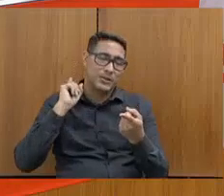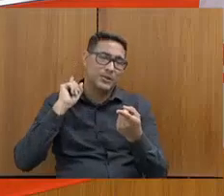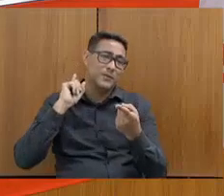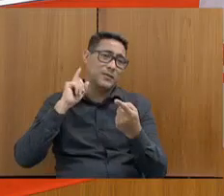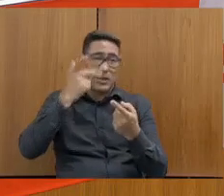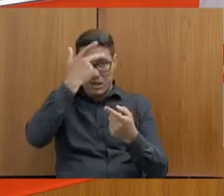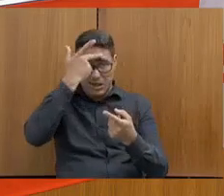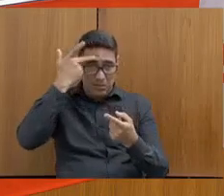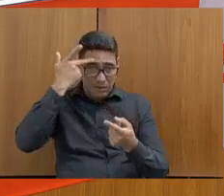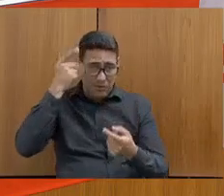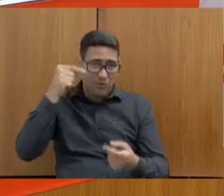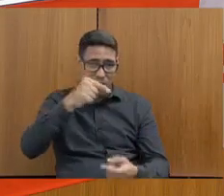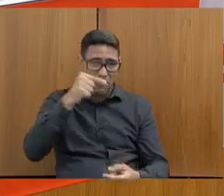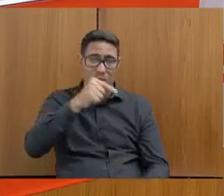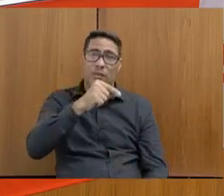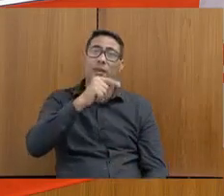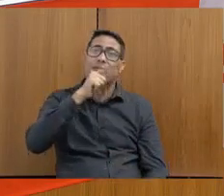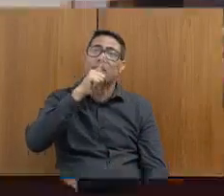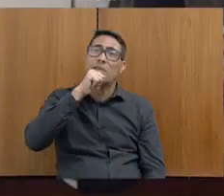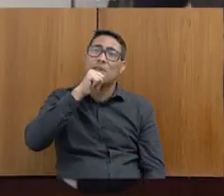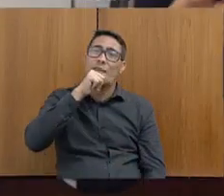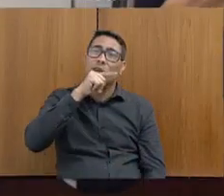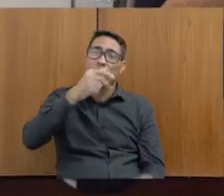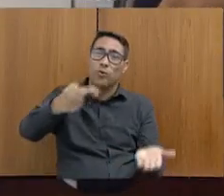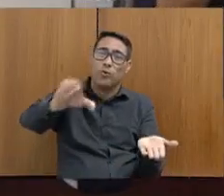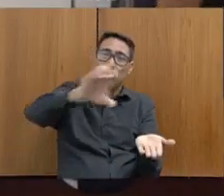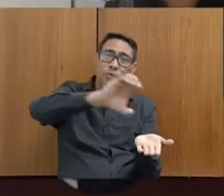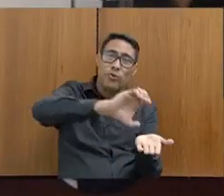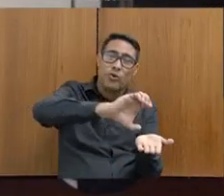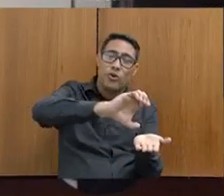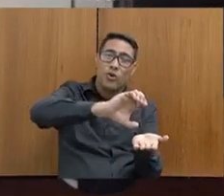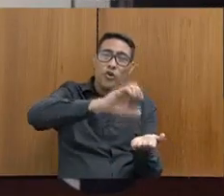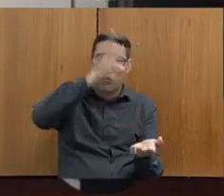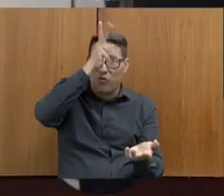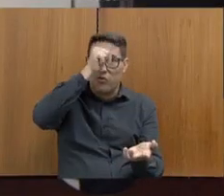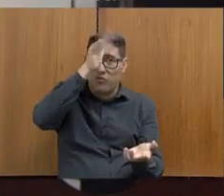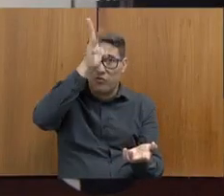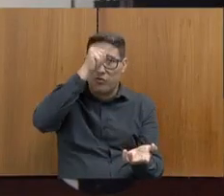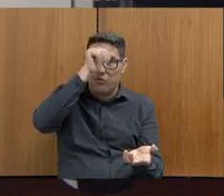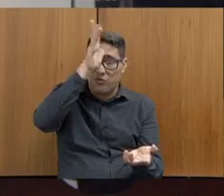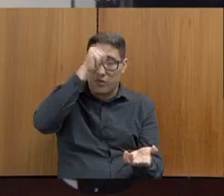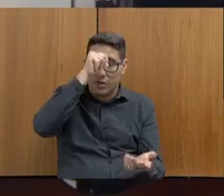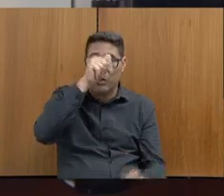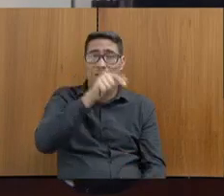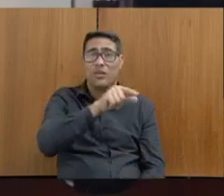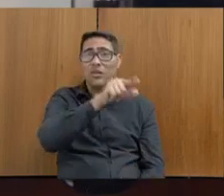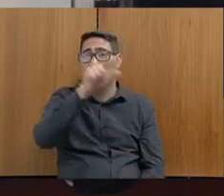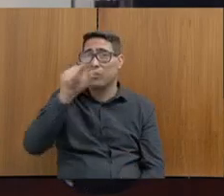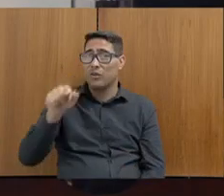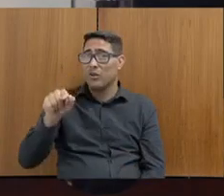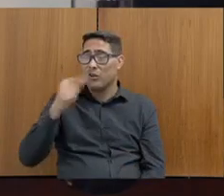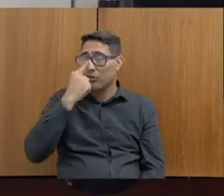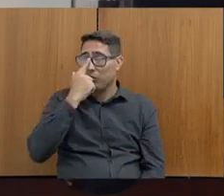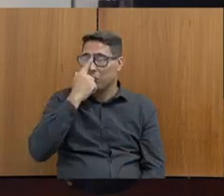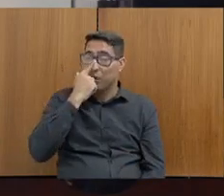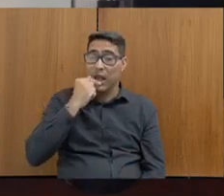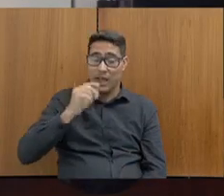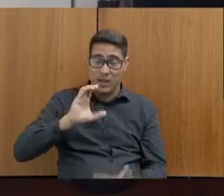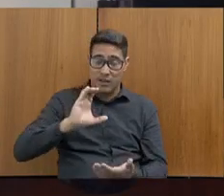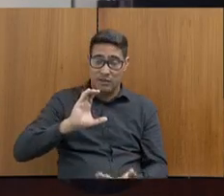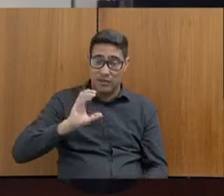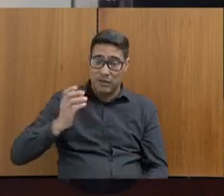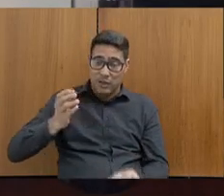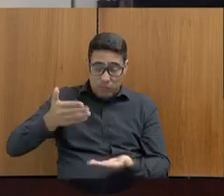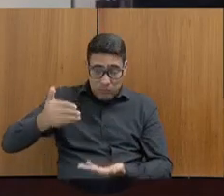colocava água no frango, de gente que entregava um percentual e recebia-se mais, comum.